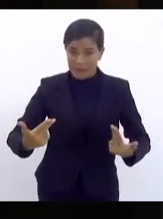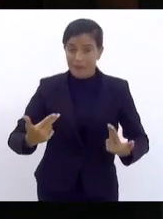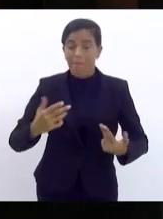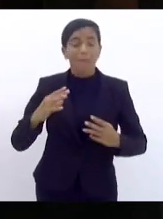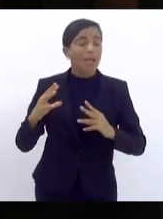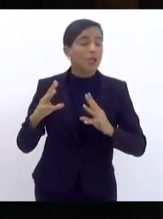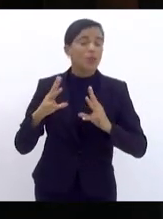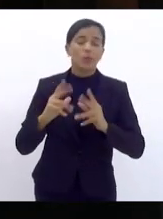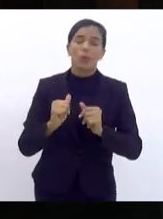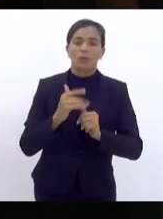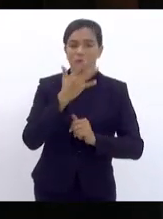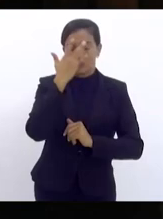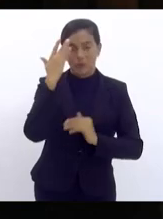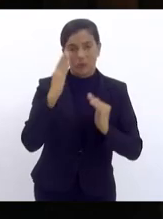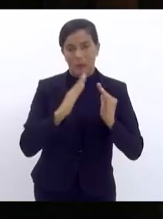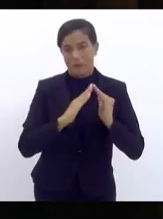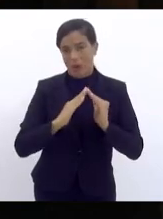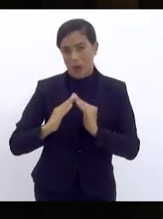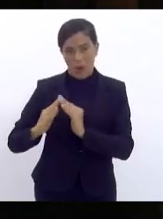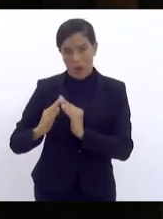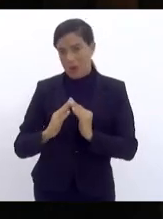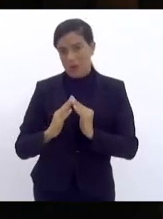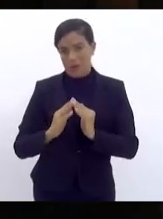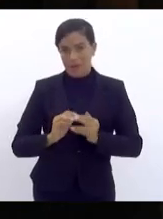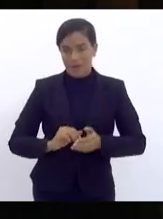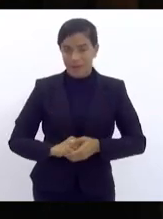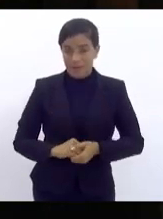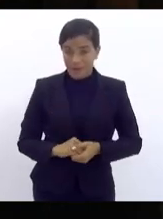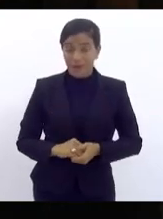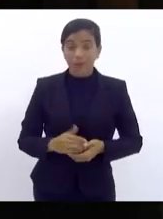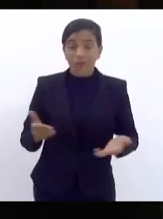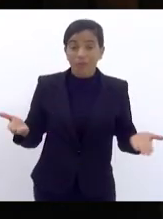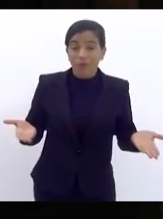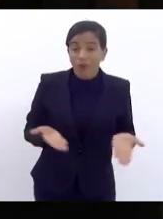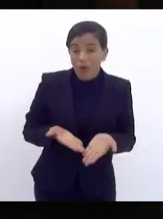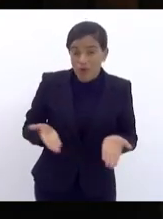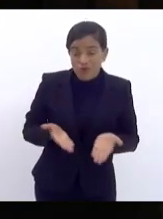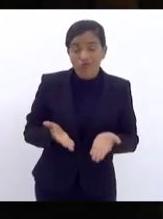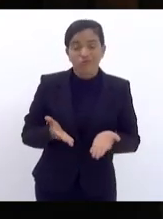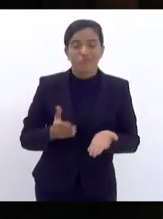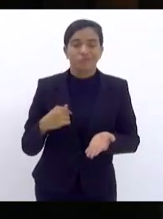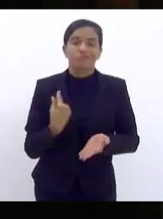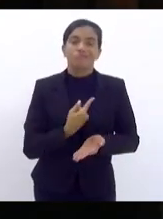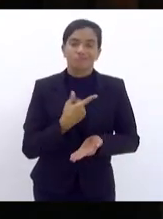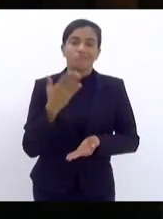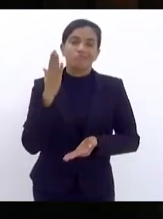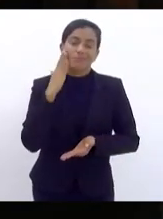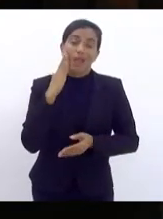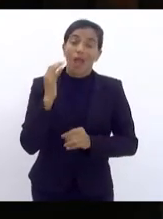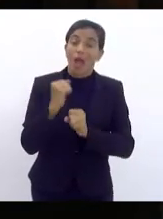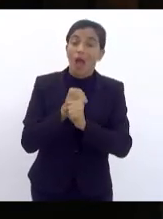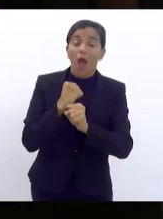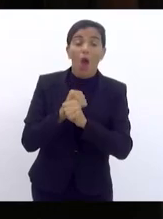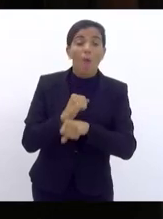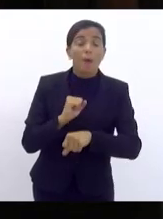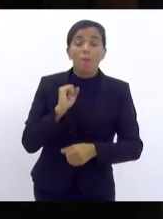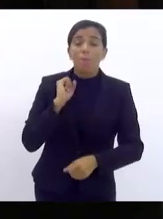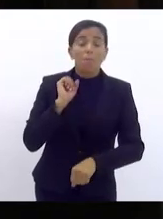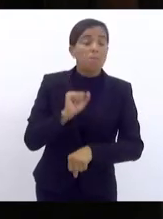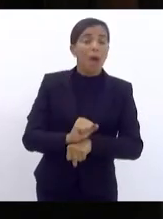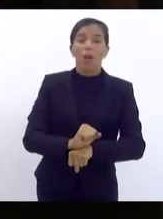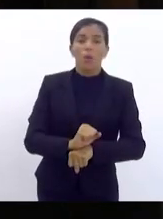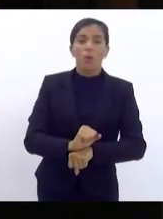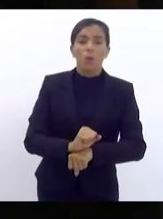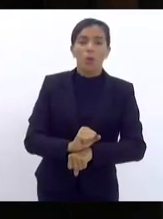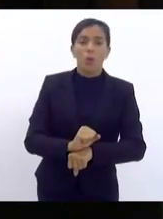ali, bem perto do Canal do Leitão. Hoje, a gente sabe que a obra está paralisada, ela